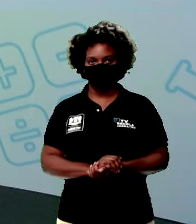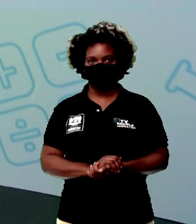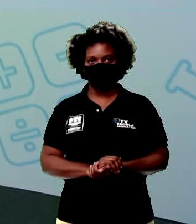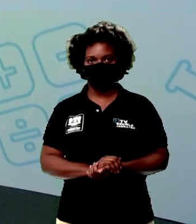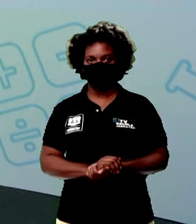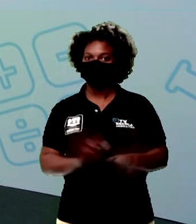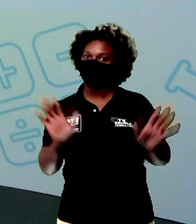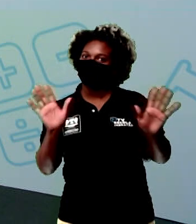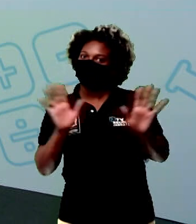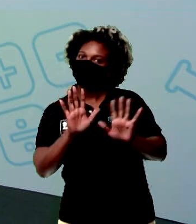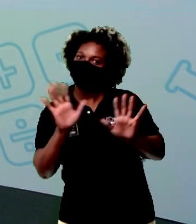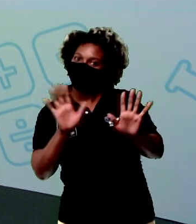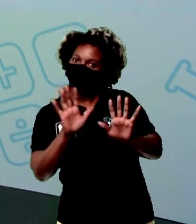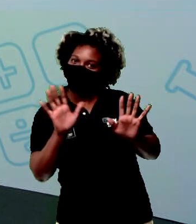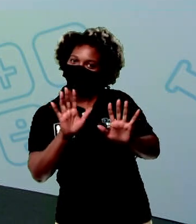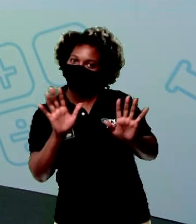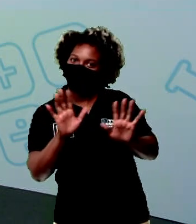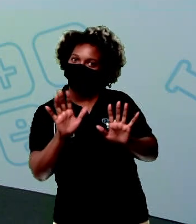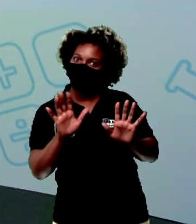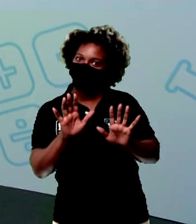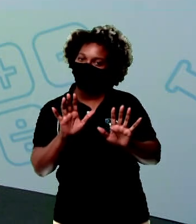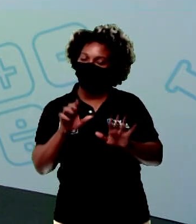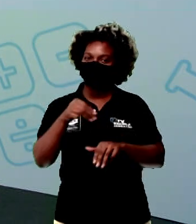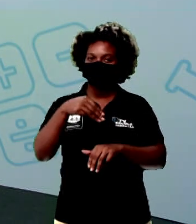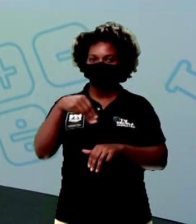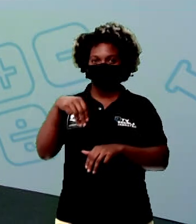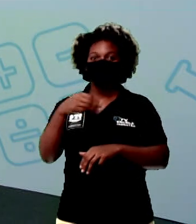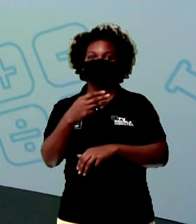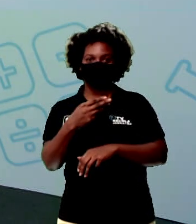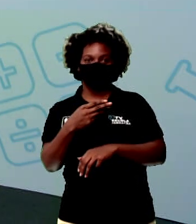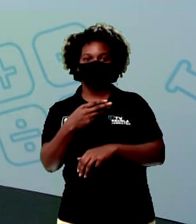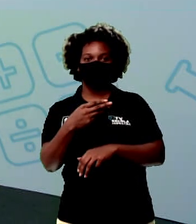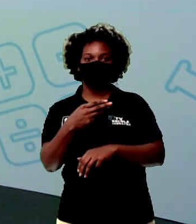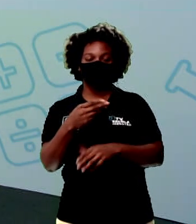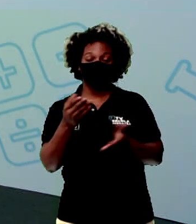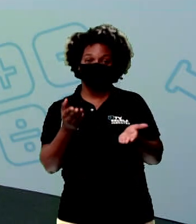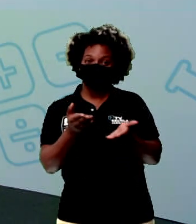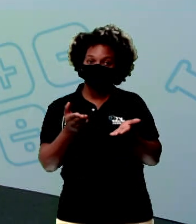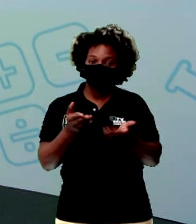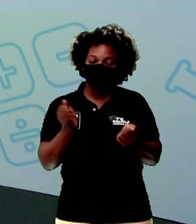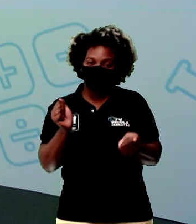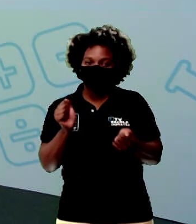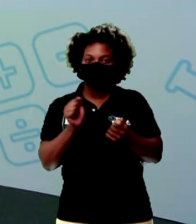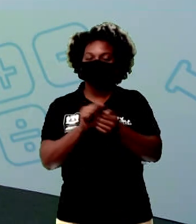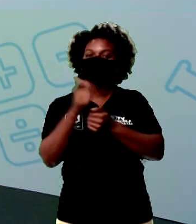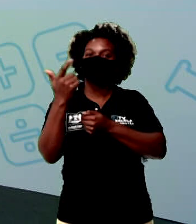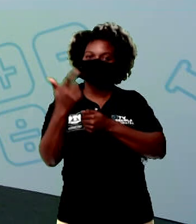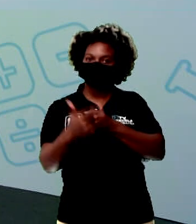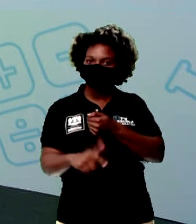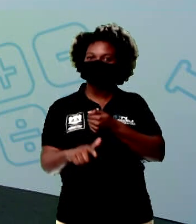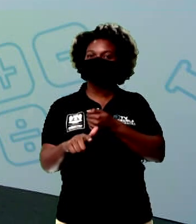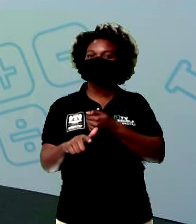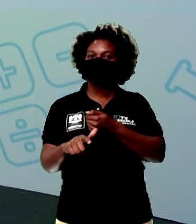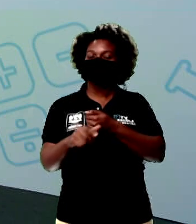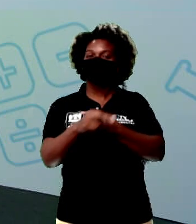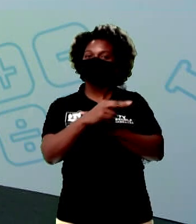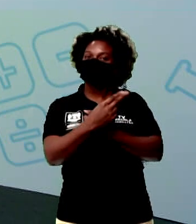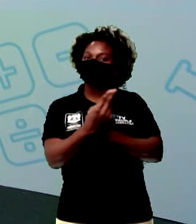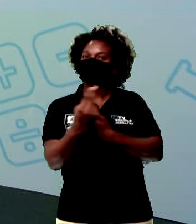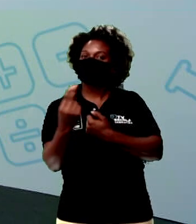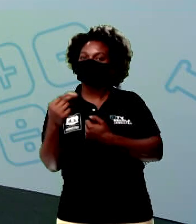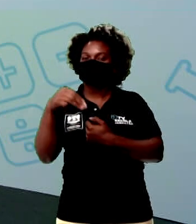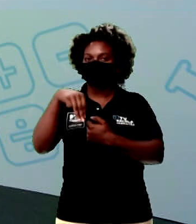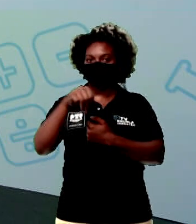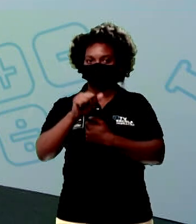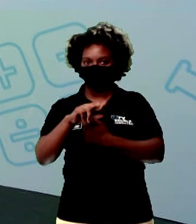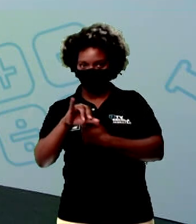Olá, galera do módulo 3! Estamos aqui juntos de novo. Eu sou Mário Antunes, professor de